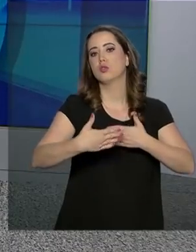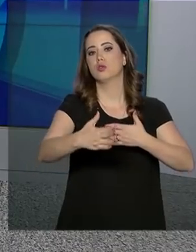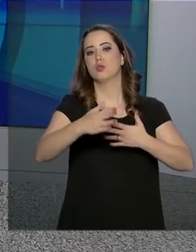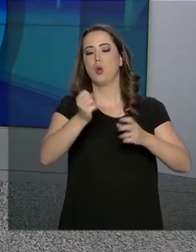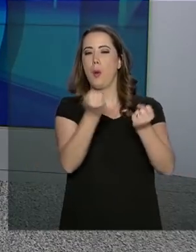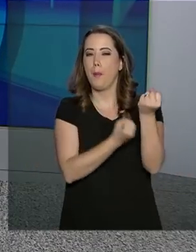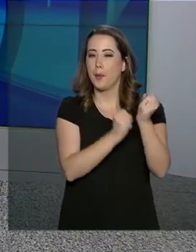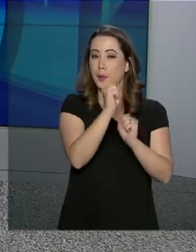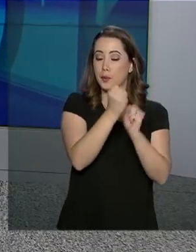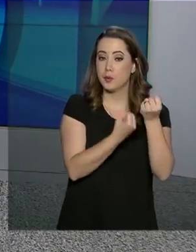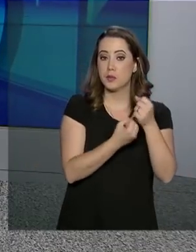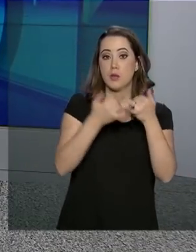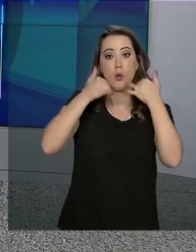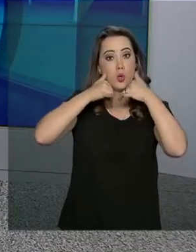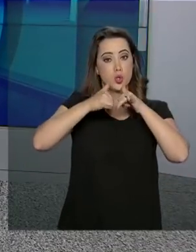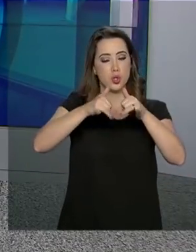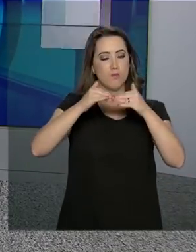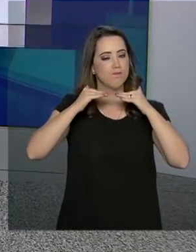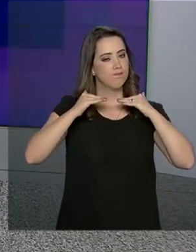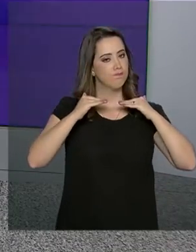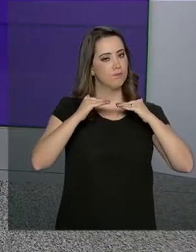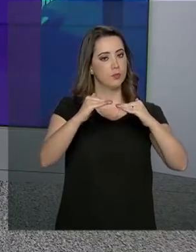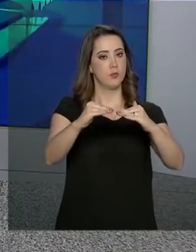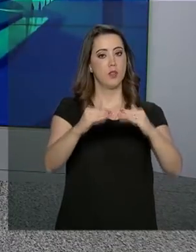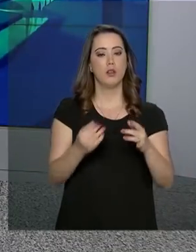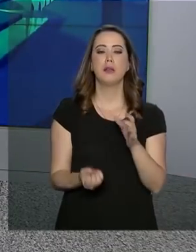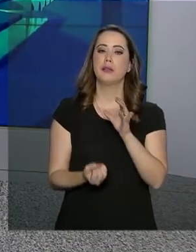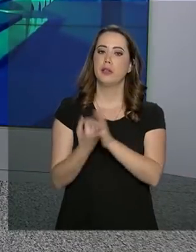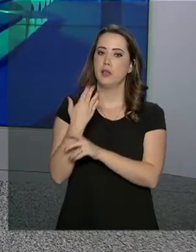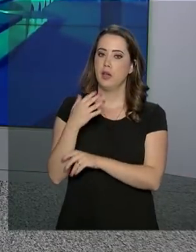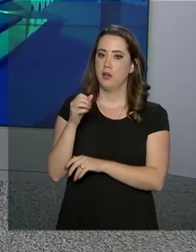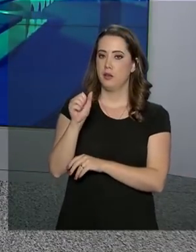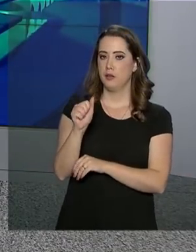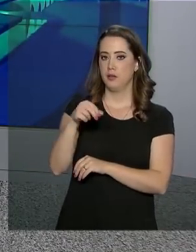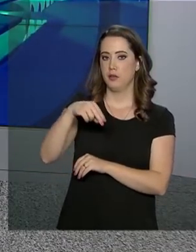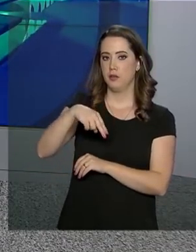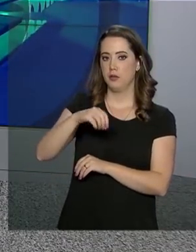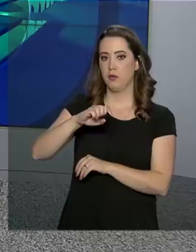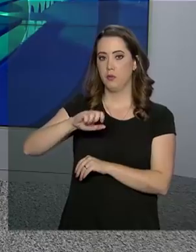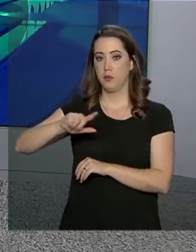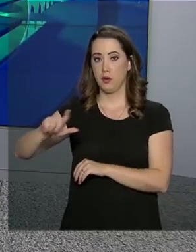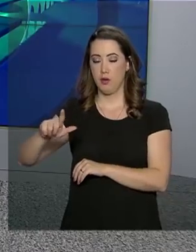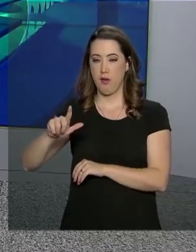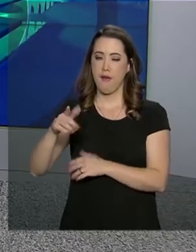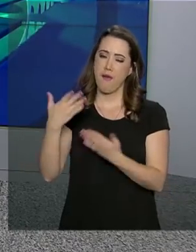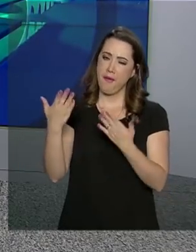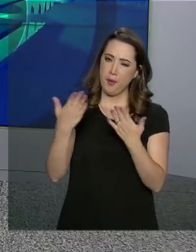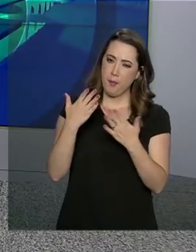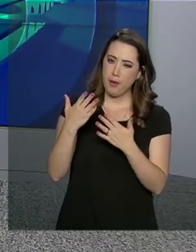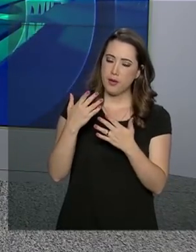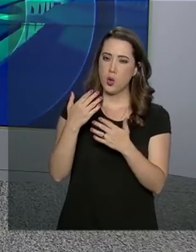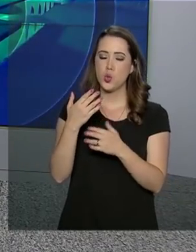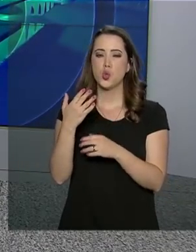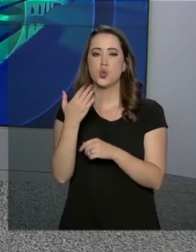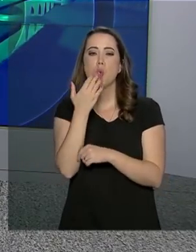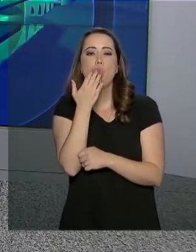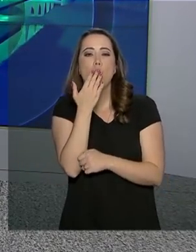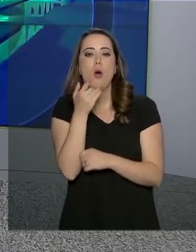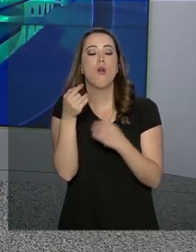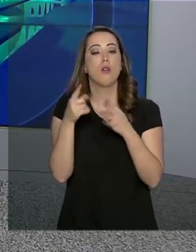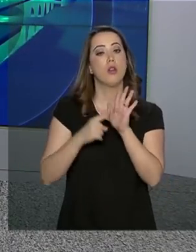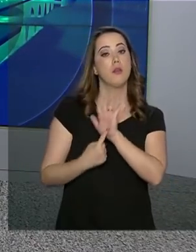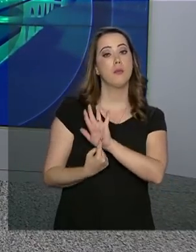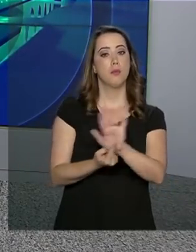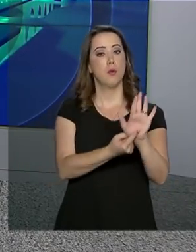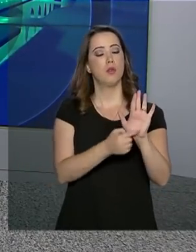hidrelétrica estável. Criado pela Agência Nacional de Energia Elétrica, o sistema de bandeiras tarifárias sinaliza o custo